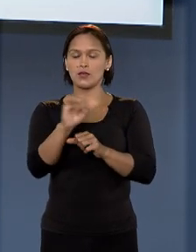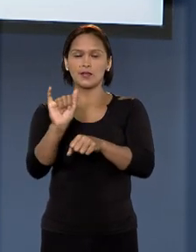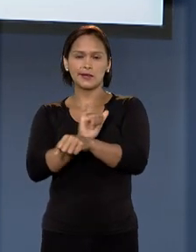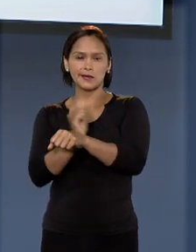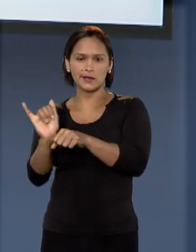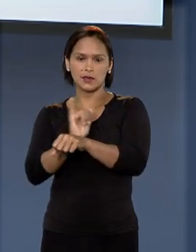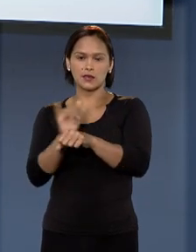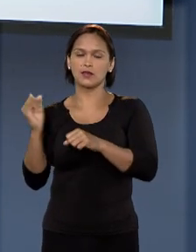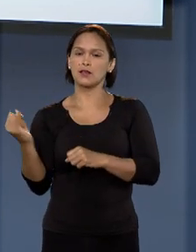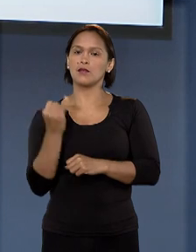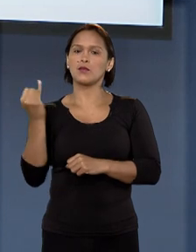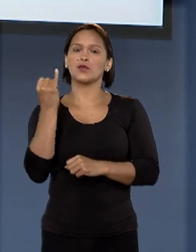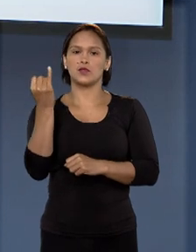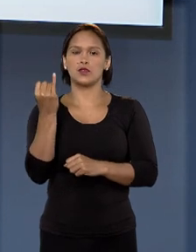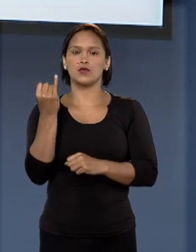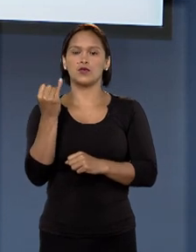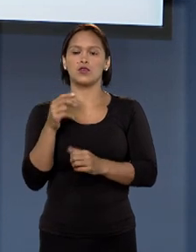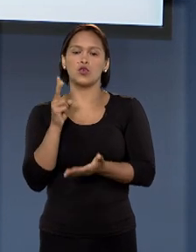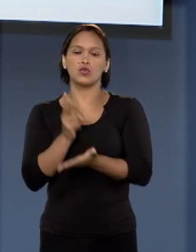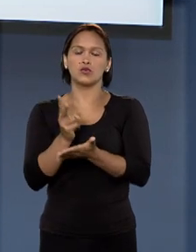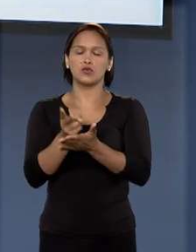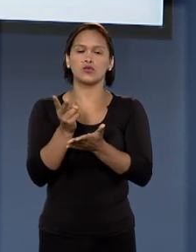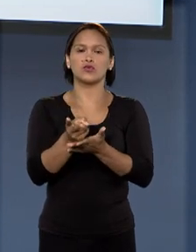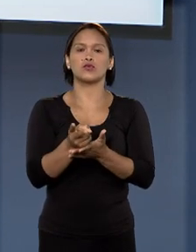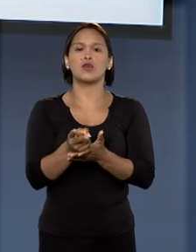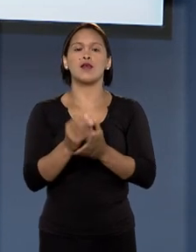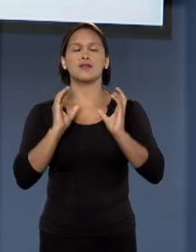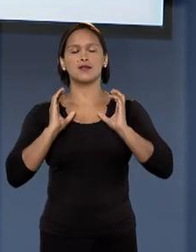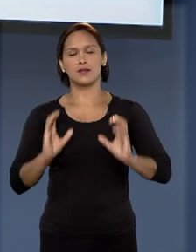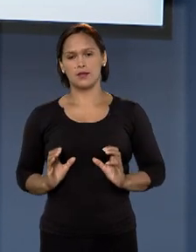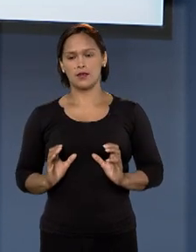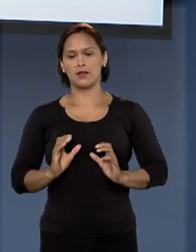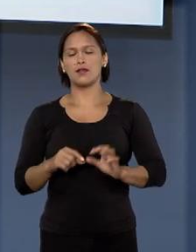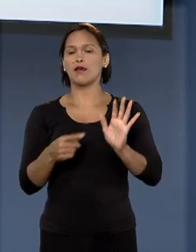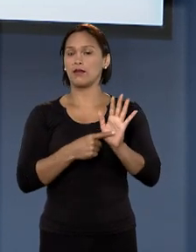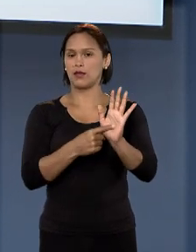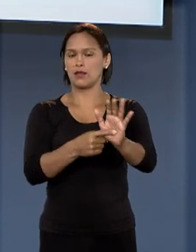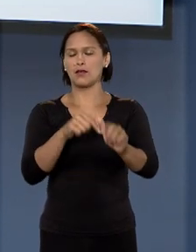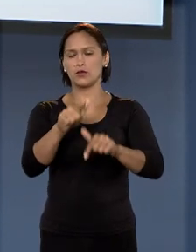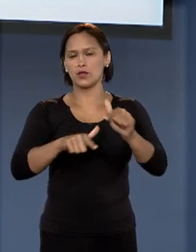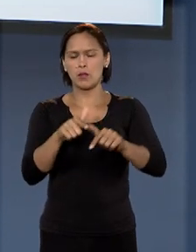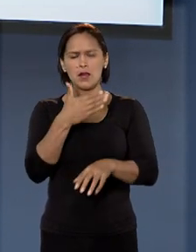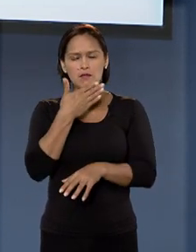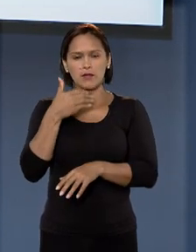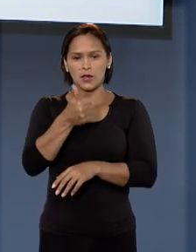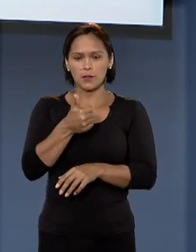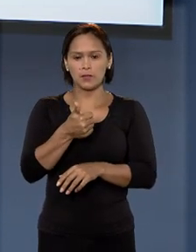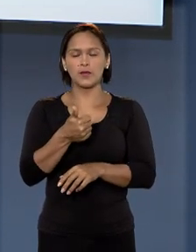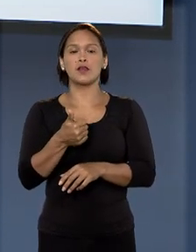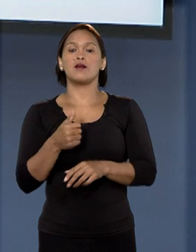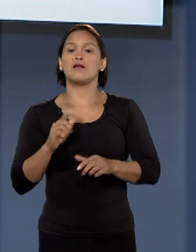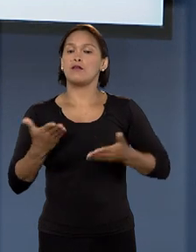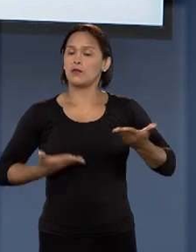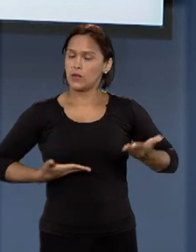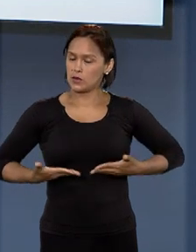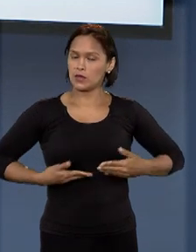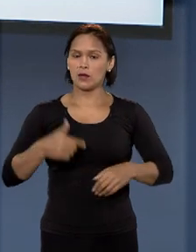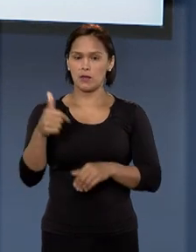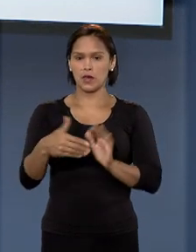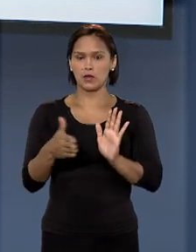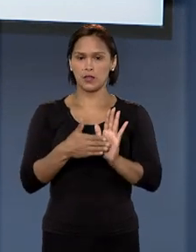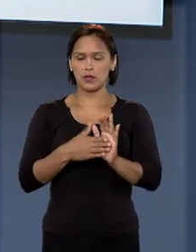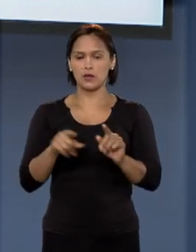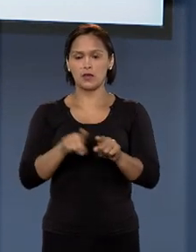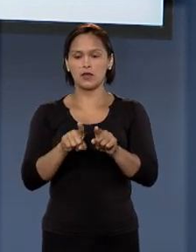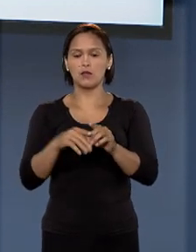estratégicos do tribunal, promover a cidadania e oferecer serviço de qualidade, tanto para o público interno como